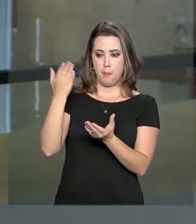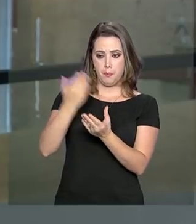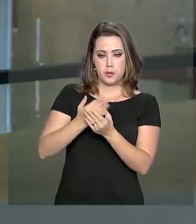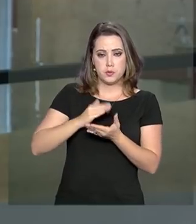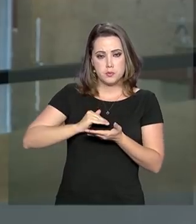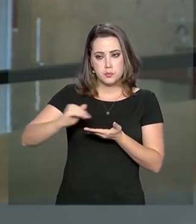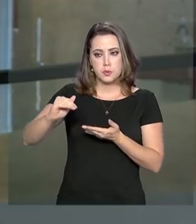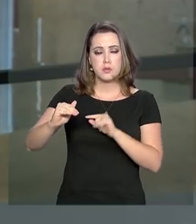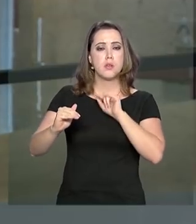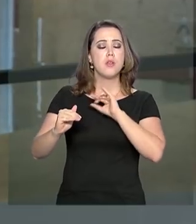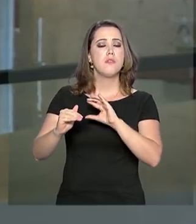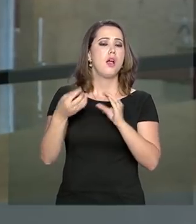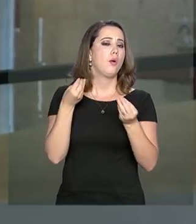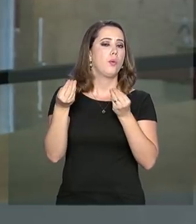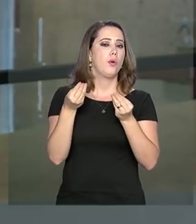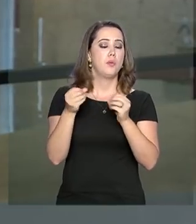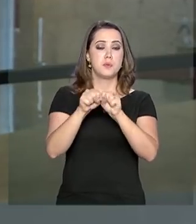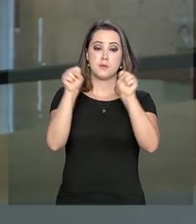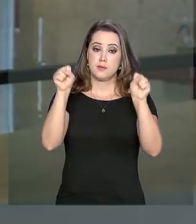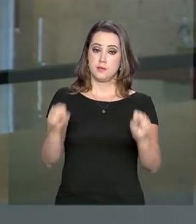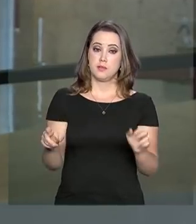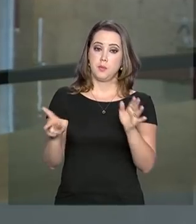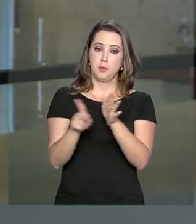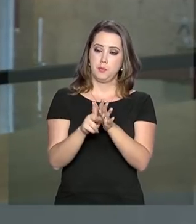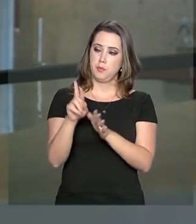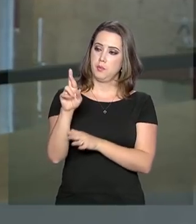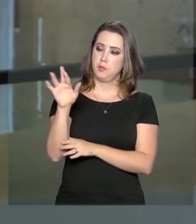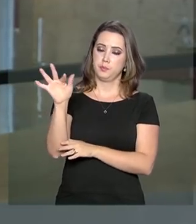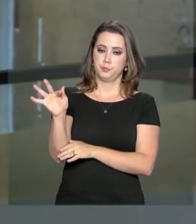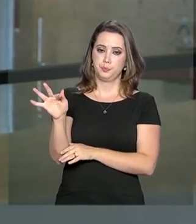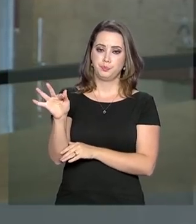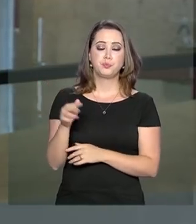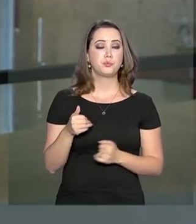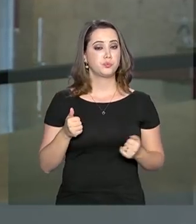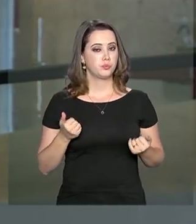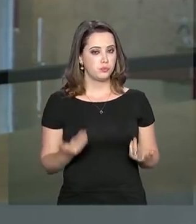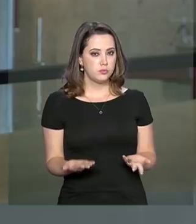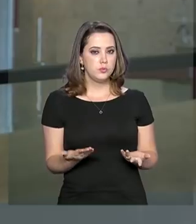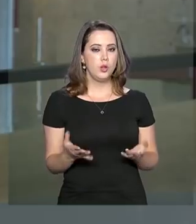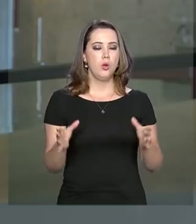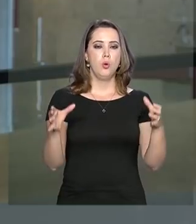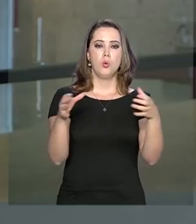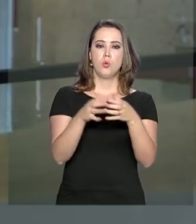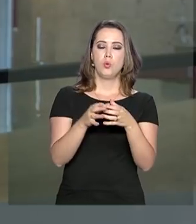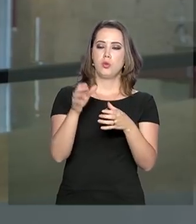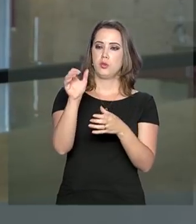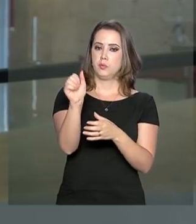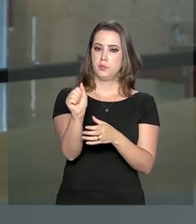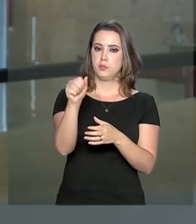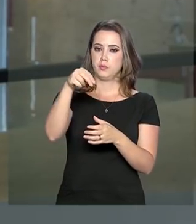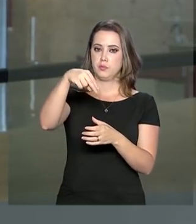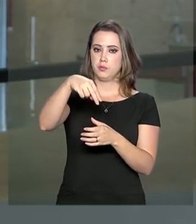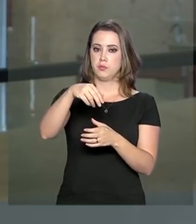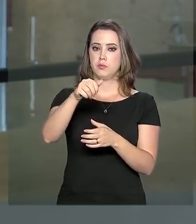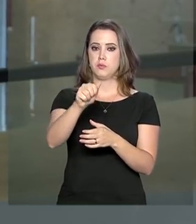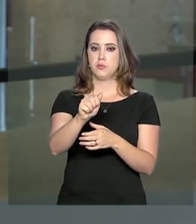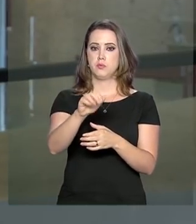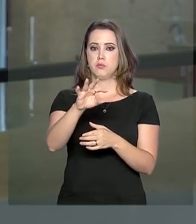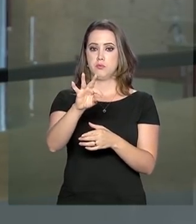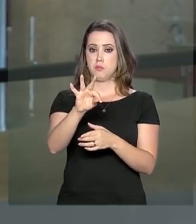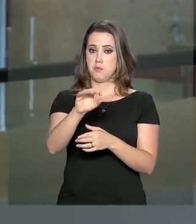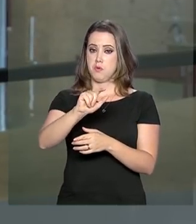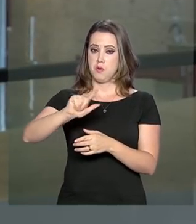do sistema da Receita Federal. E por falar em sistema, a Agência Nacional de Telecomunicações, a Anatel, divulgou